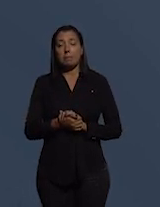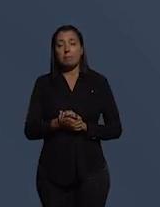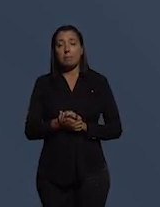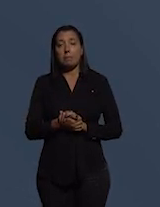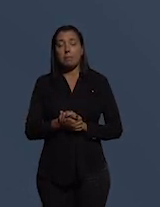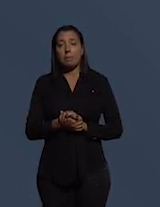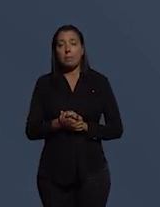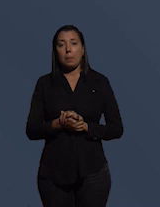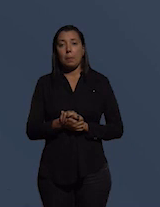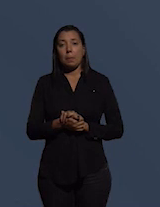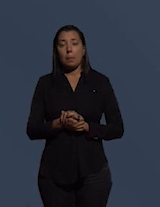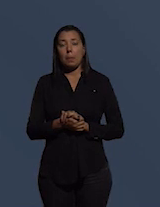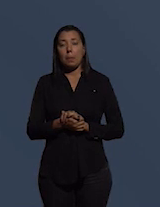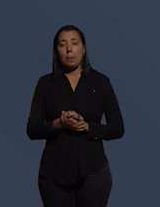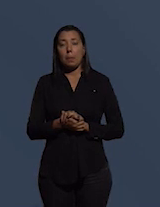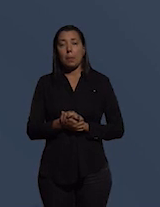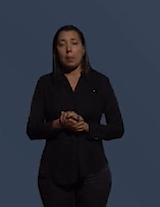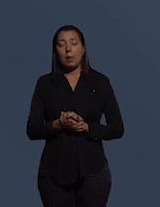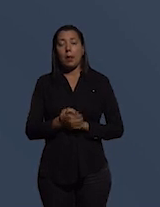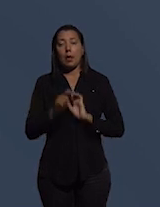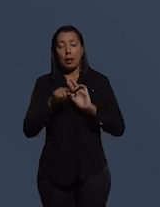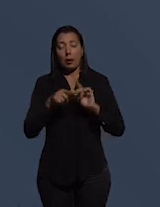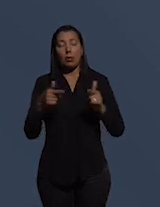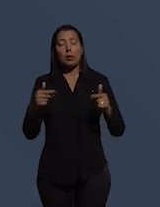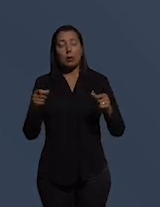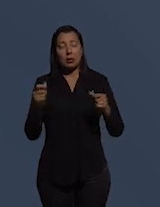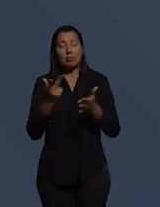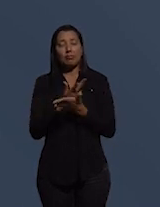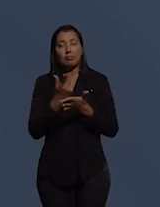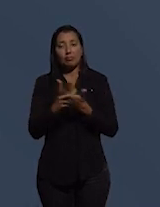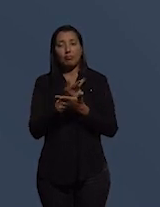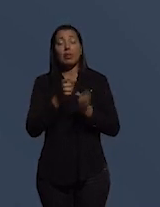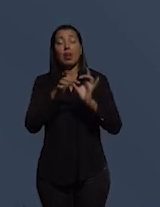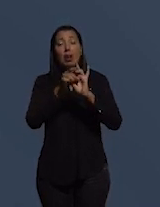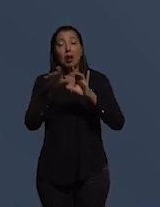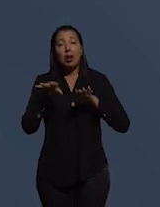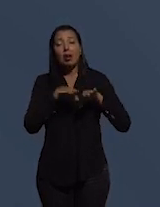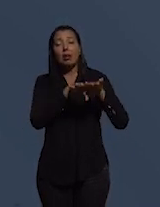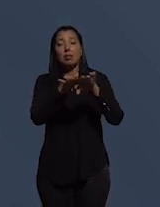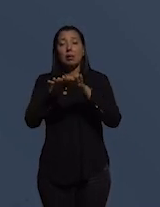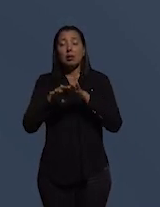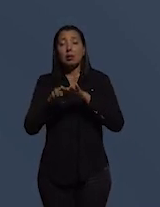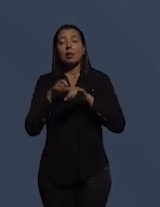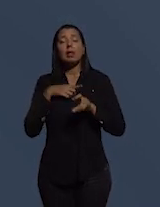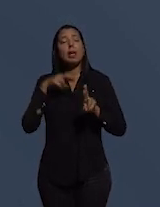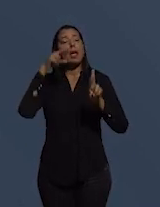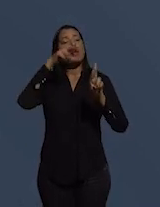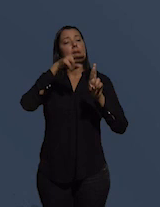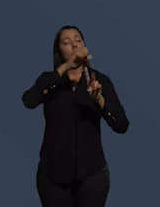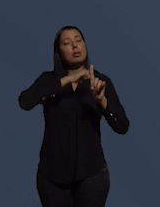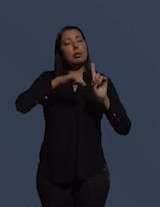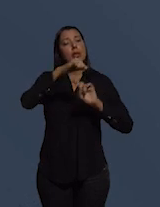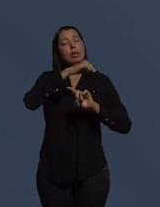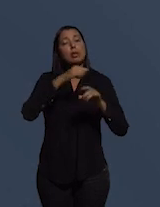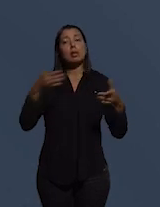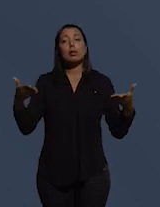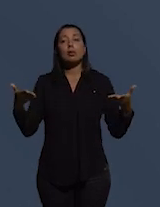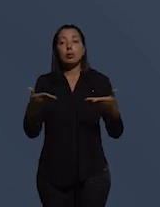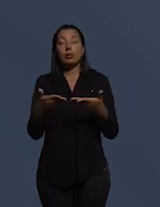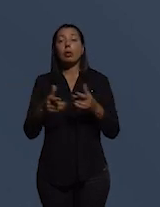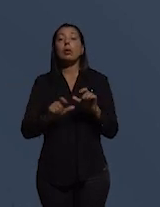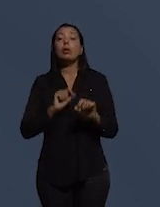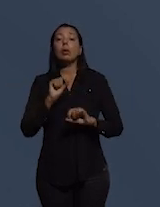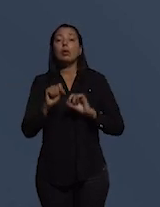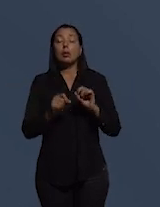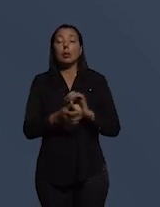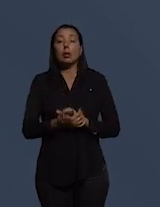são fatores que afetam a democracia que se refletem na sociedade contemporânea e